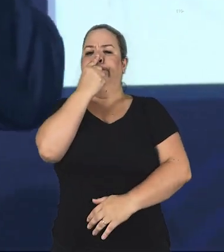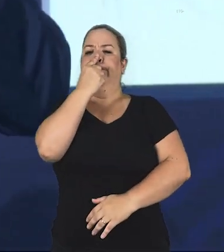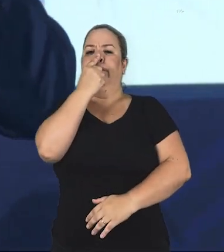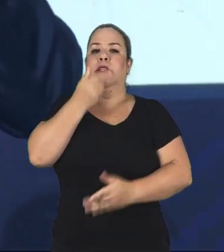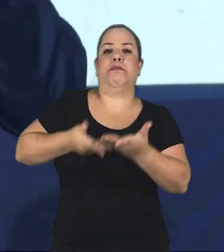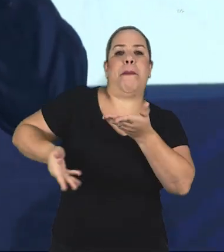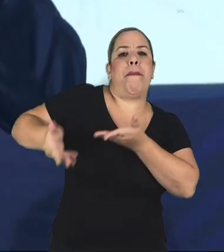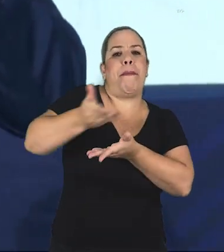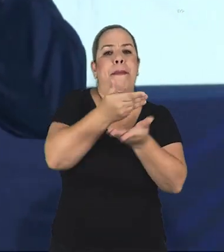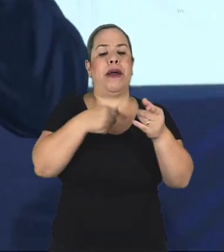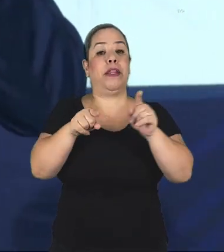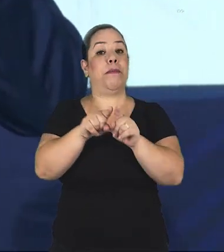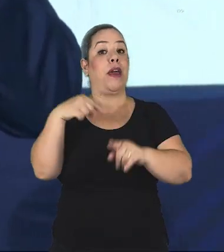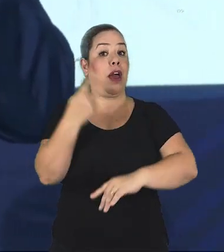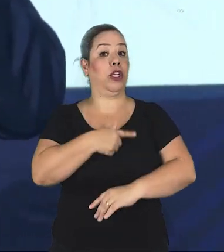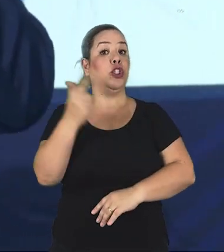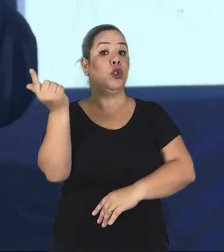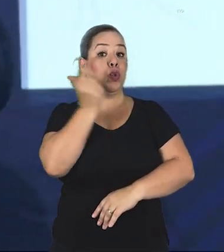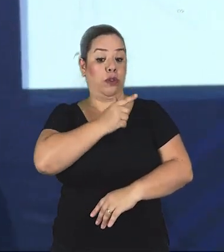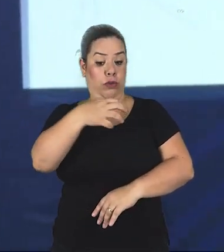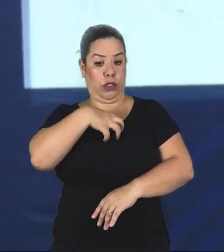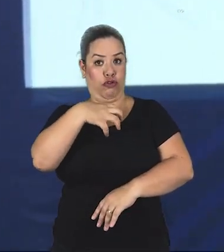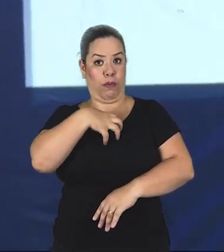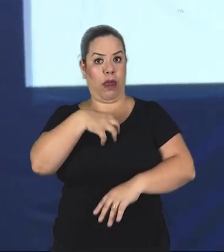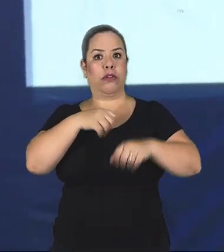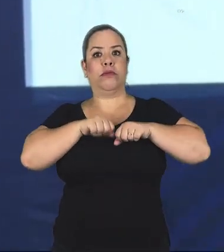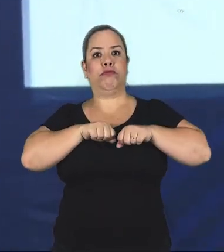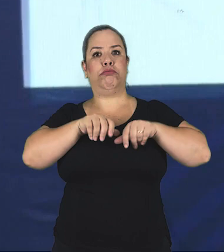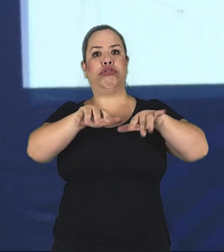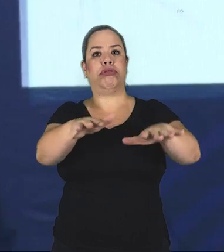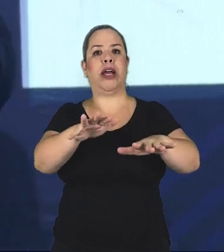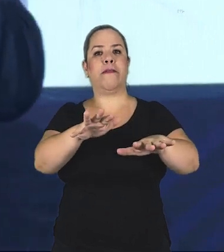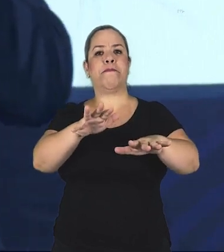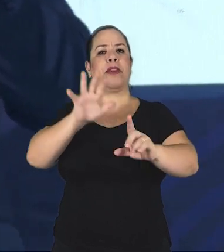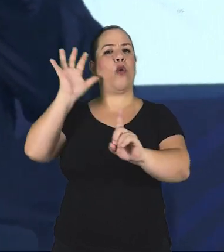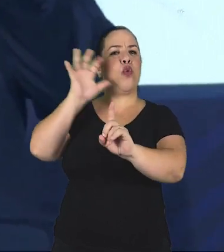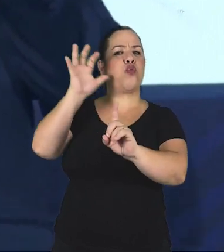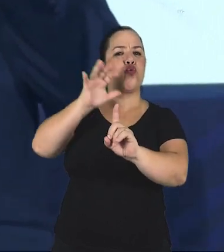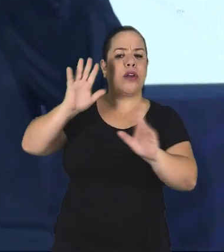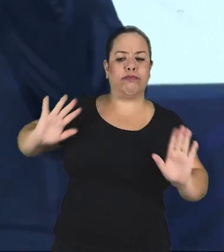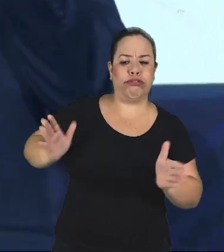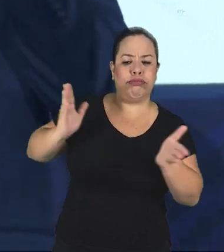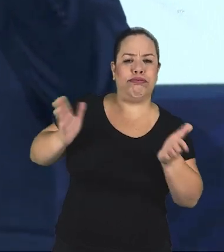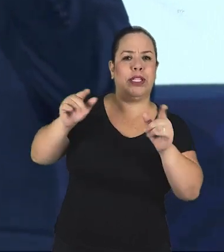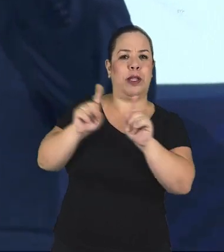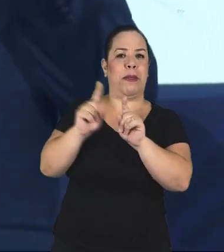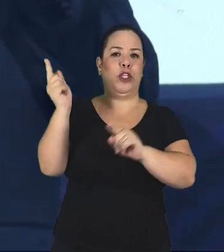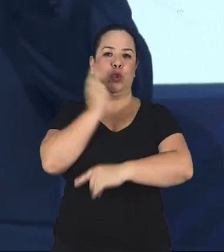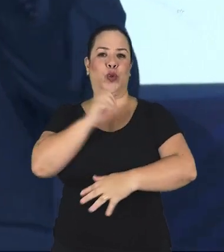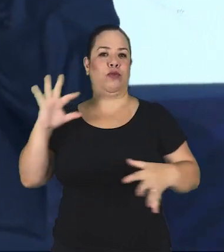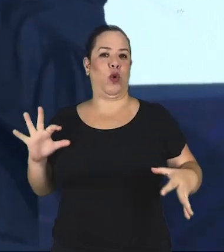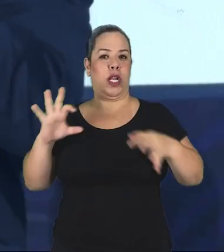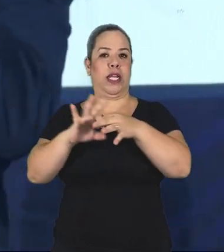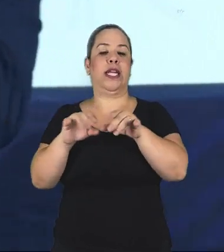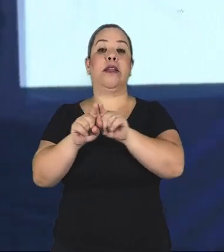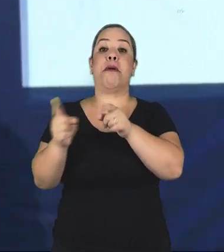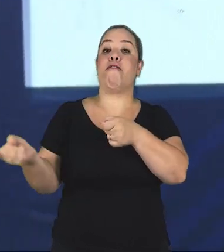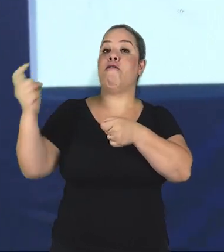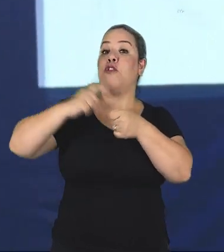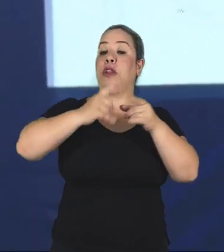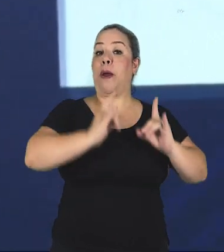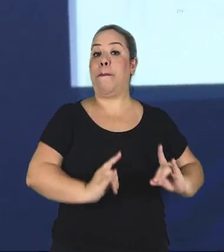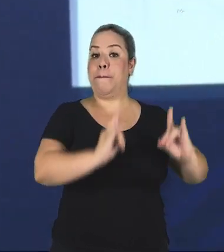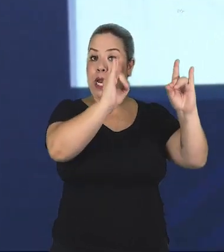para a gente ser replicadores desse sentimento que a gente conseguiu congregar aqui nesses dois dias. que a gente possa voltar às